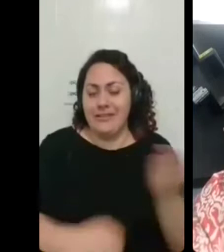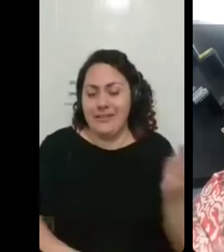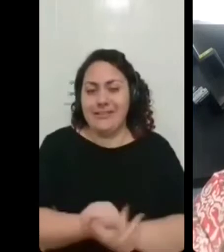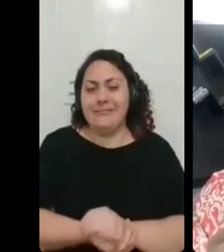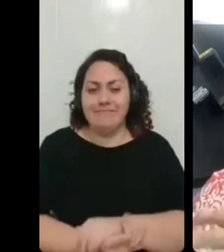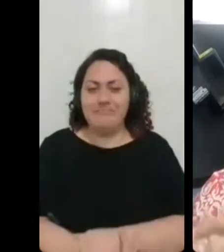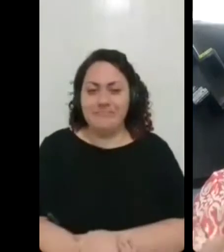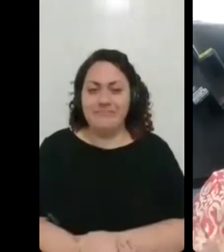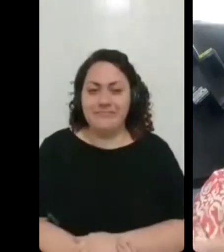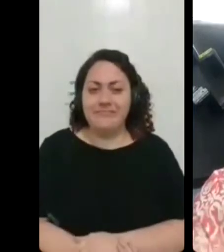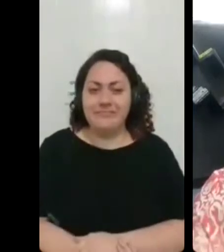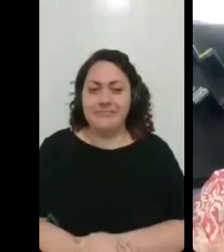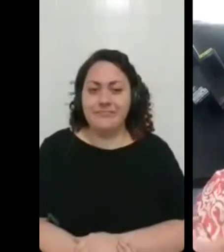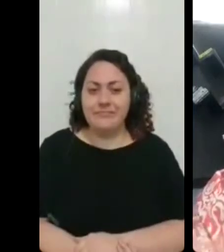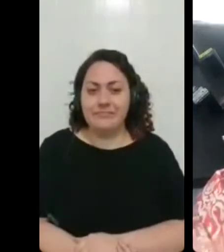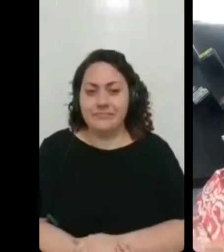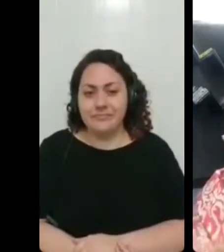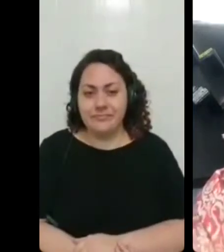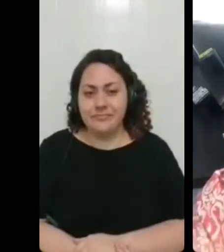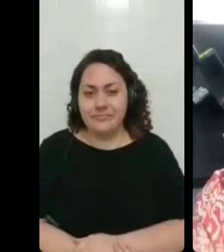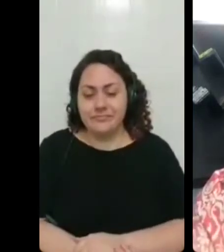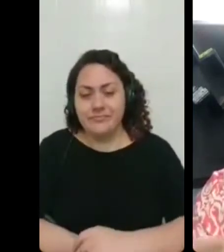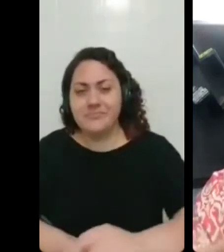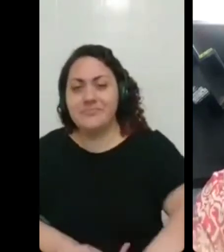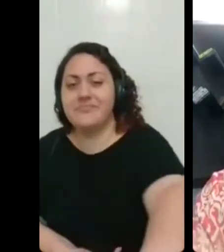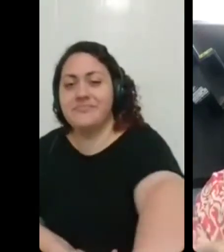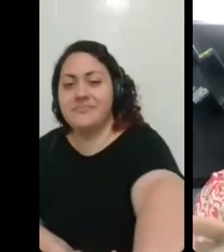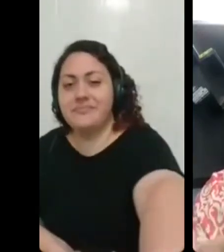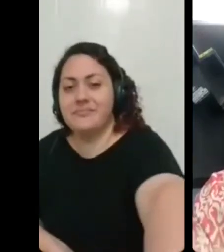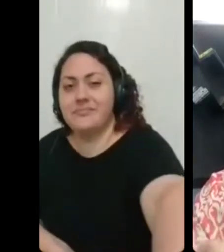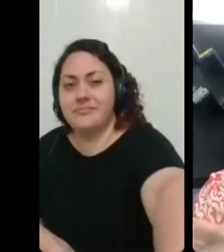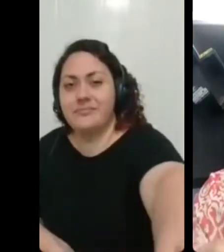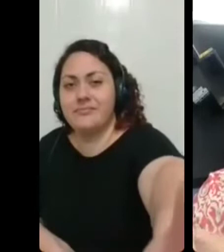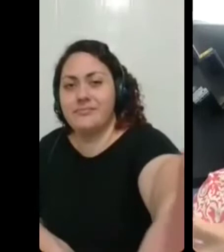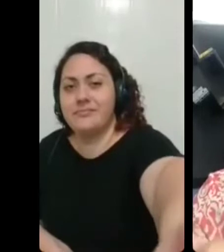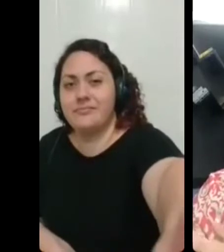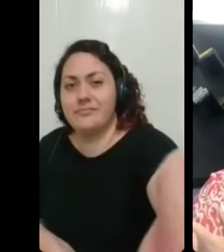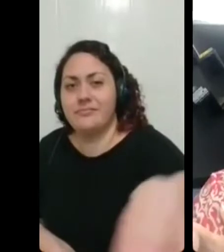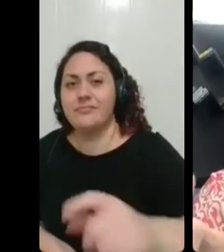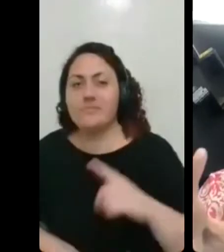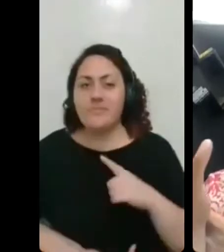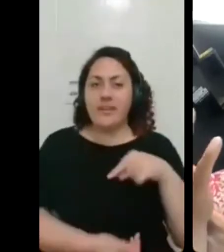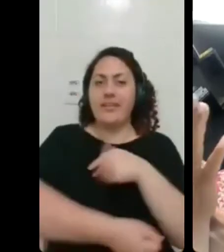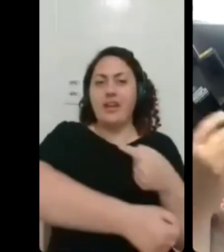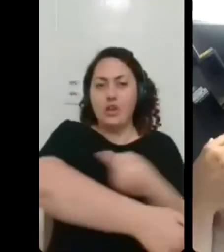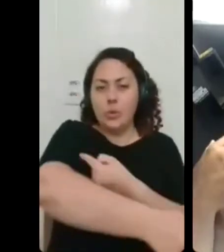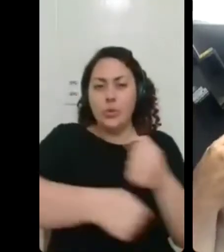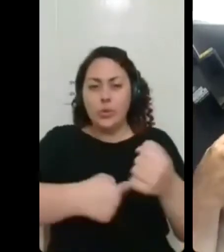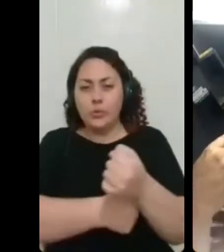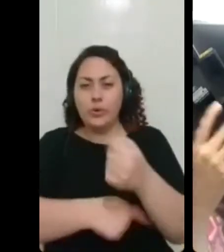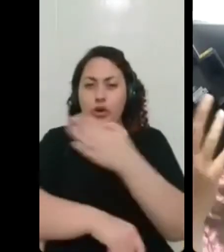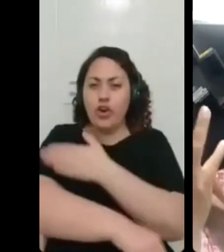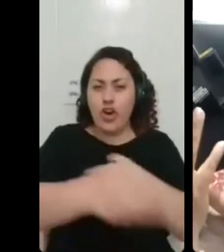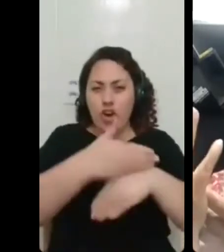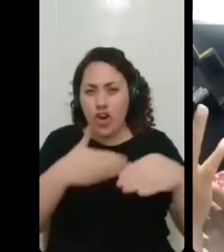com certeza por esses por esses cortes por esses tubos que foram colocados no meu corpo